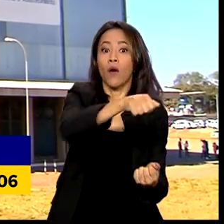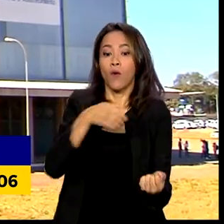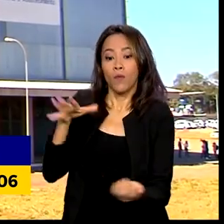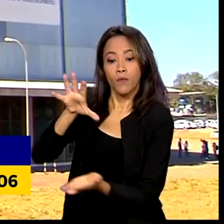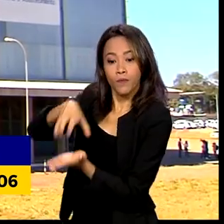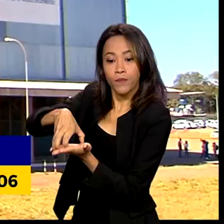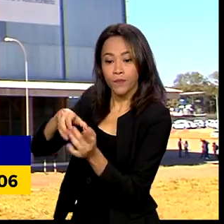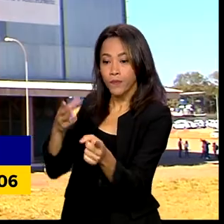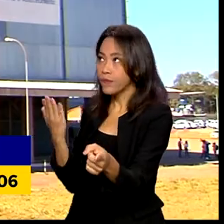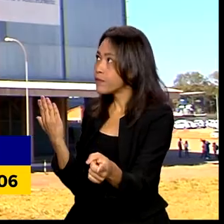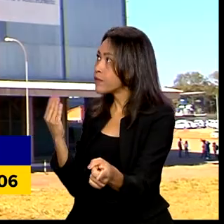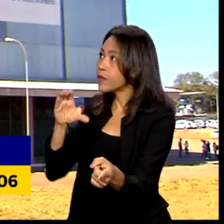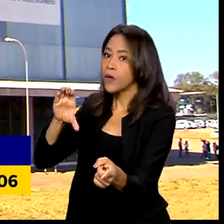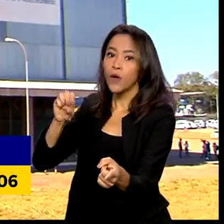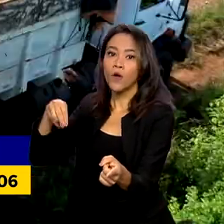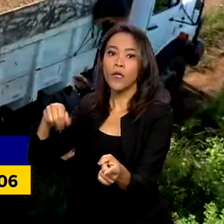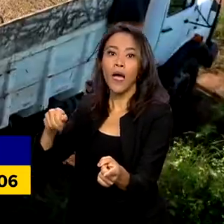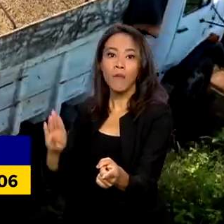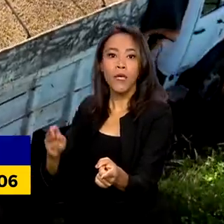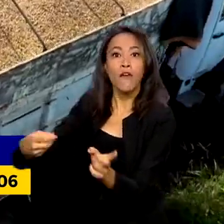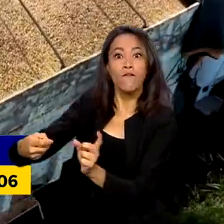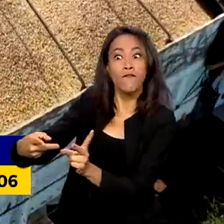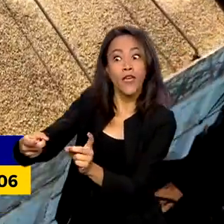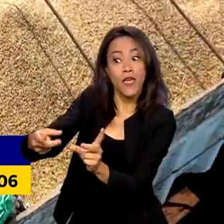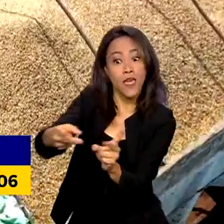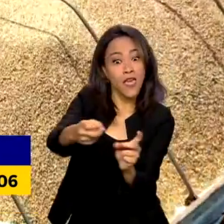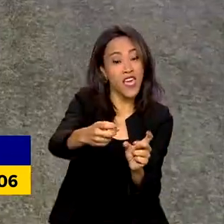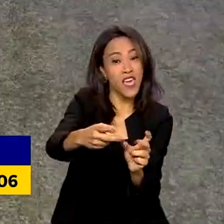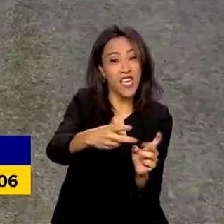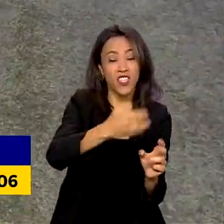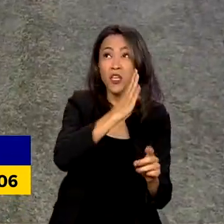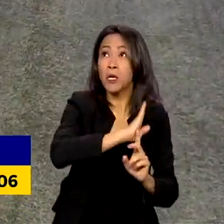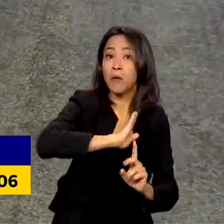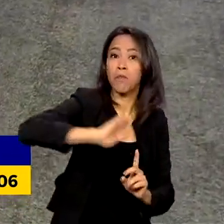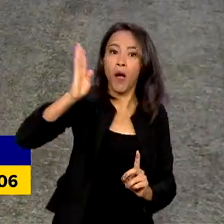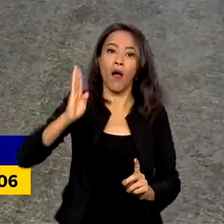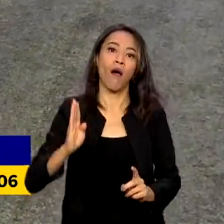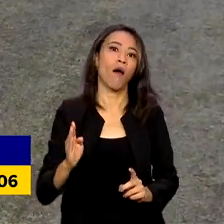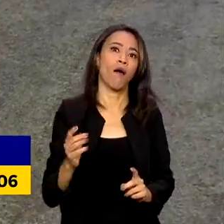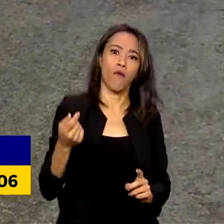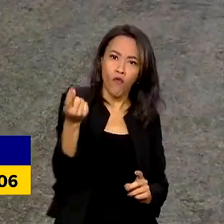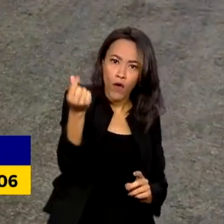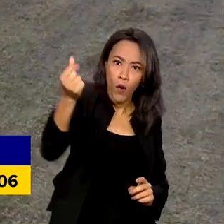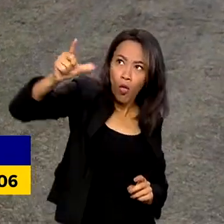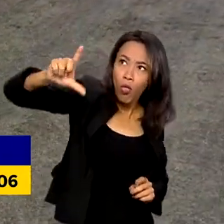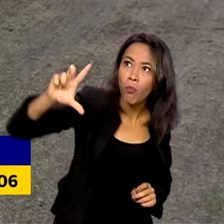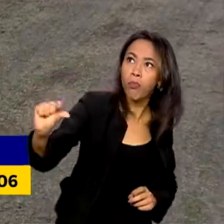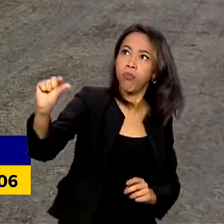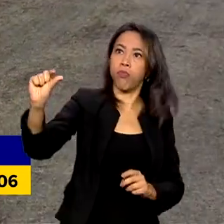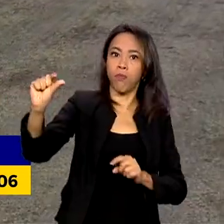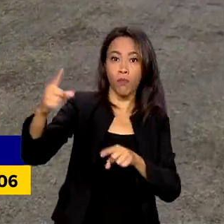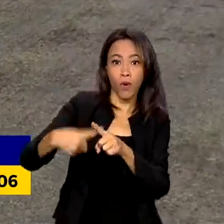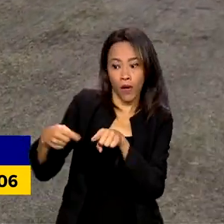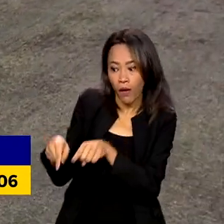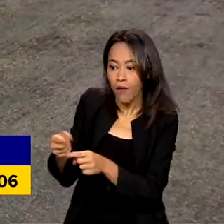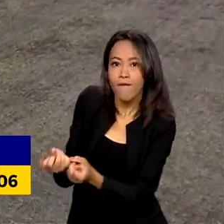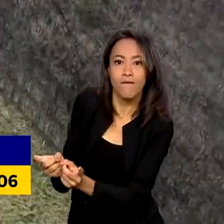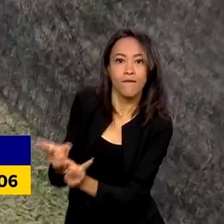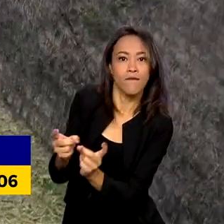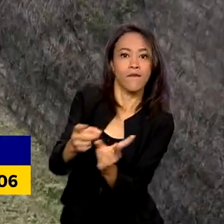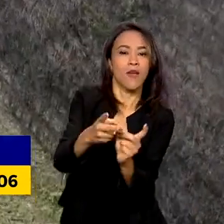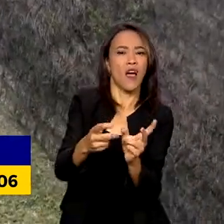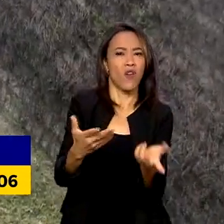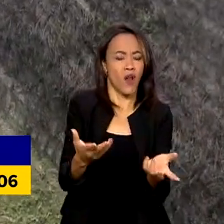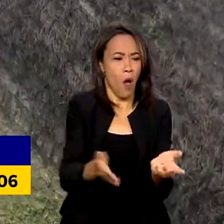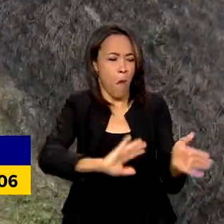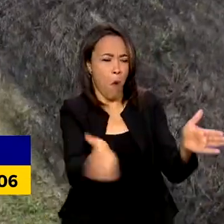abastecimento vende o produto guardado e derruba o preço para os brasileiros. Se a produção for muita e o preço